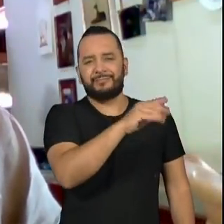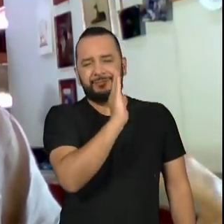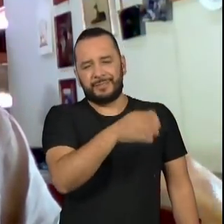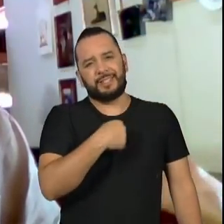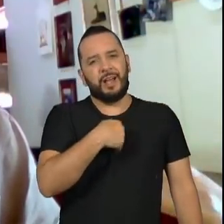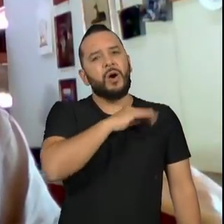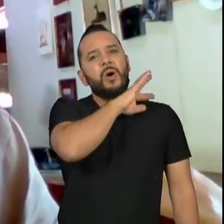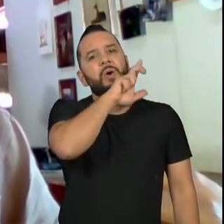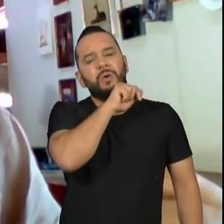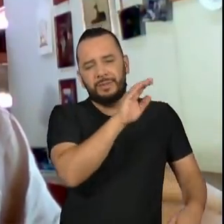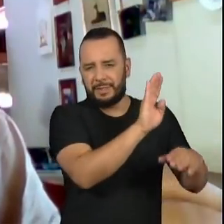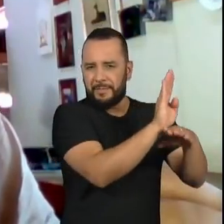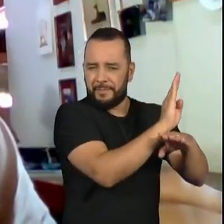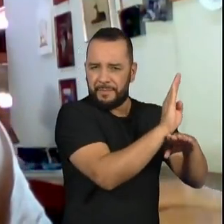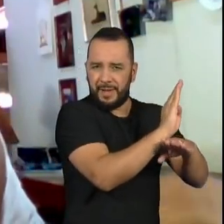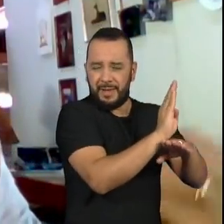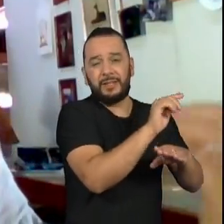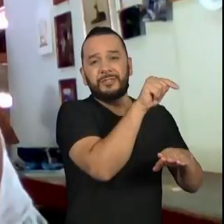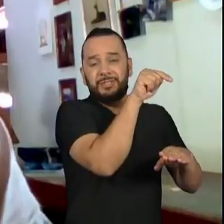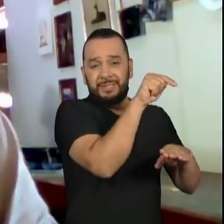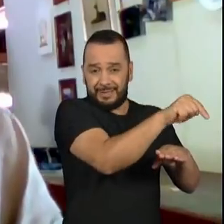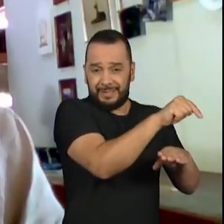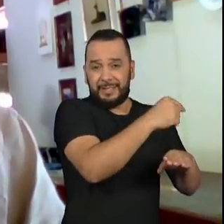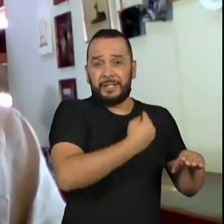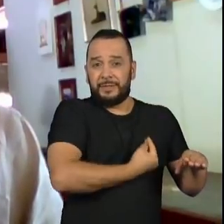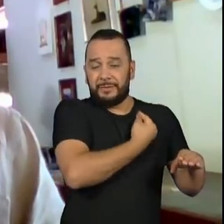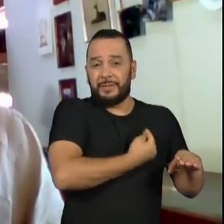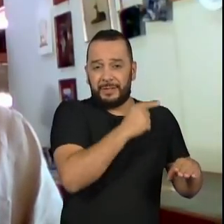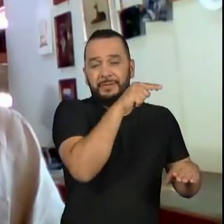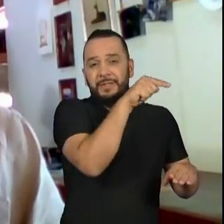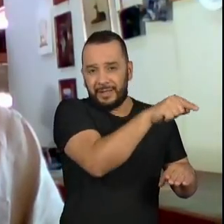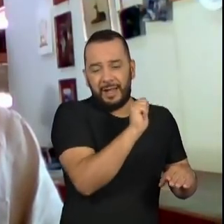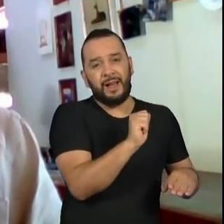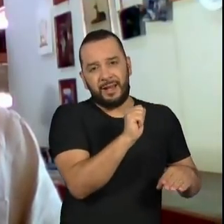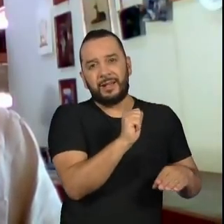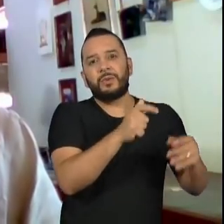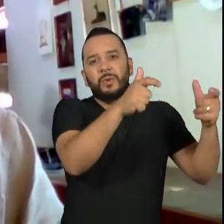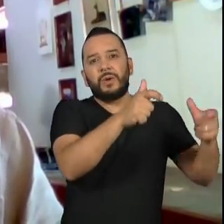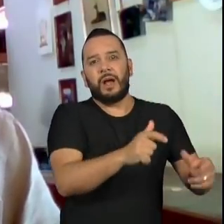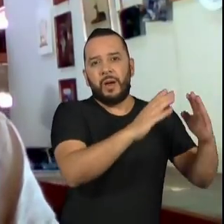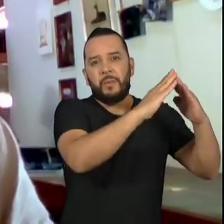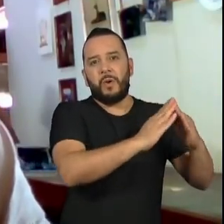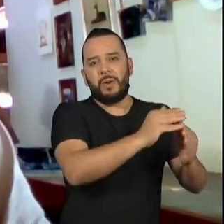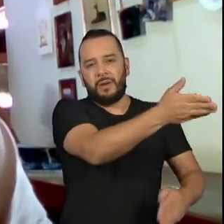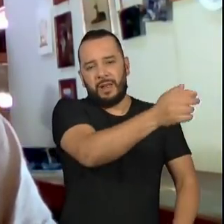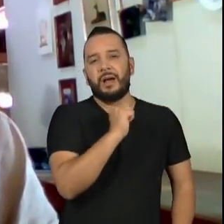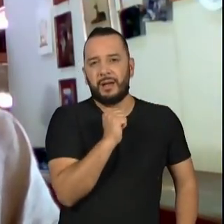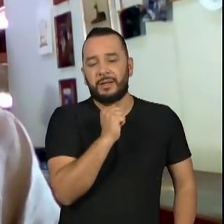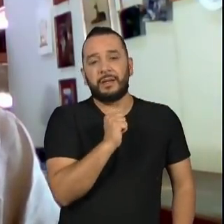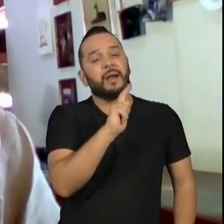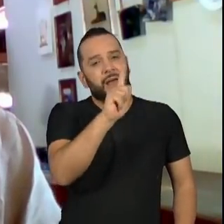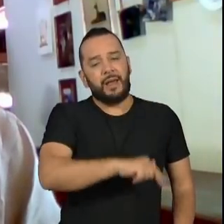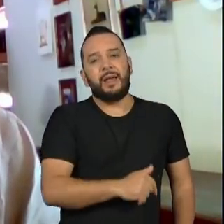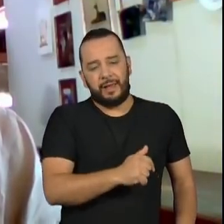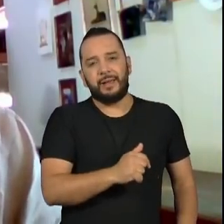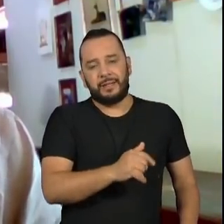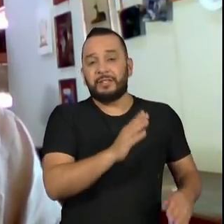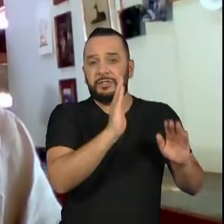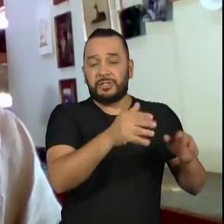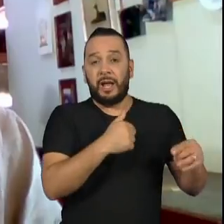Essa espécie, ela ainda existe na área onde eu moro, e isso é qualidade de vida.